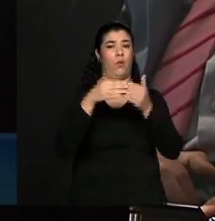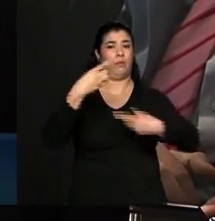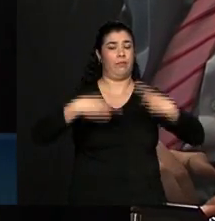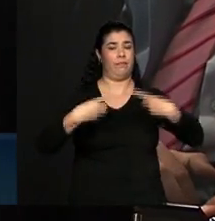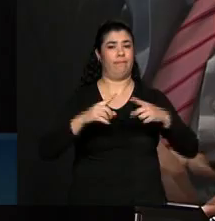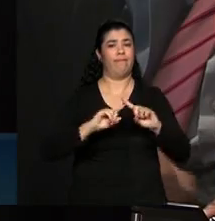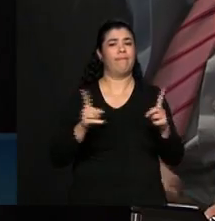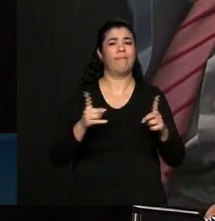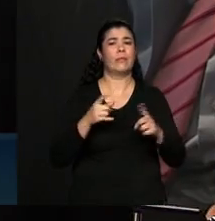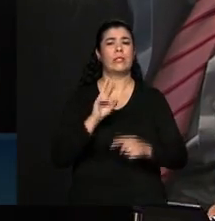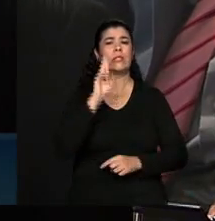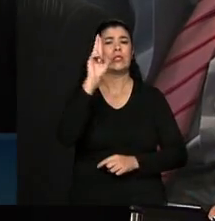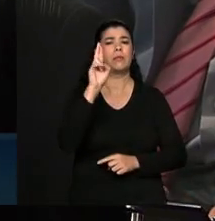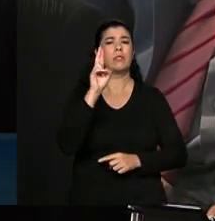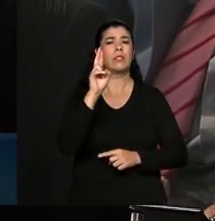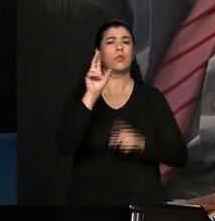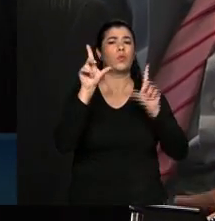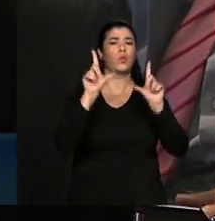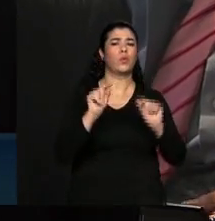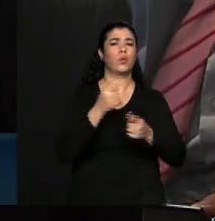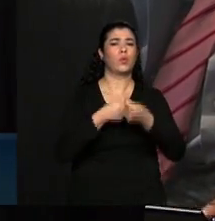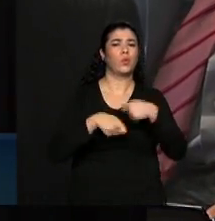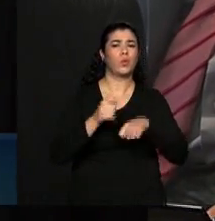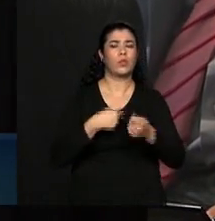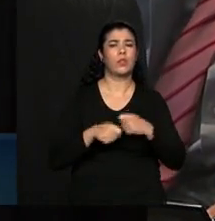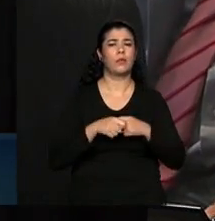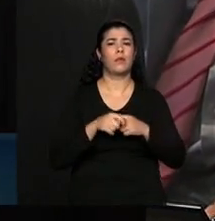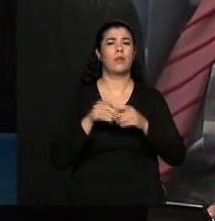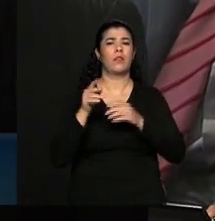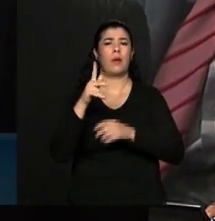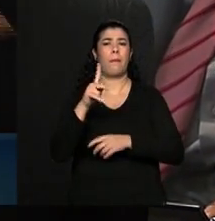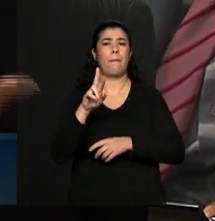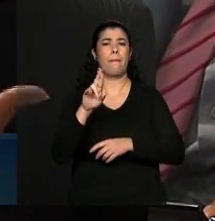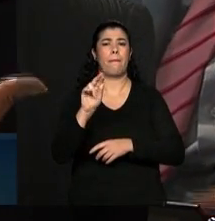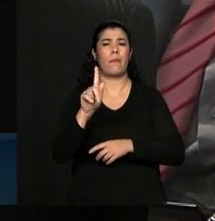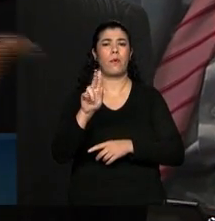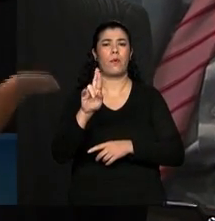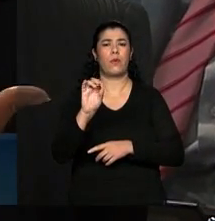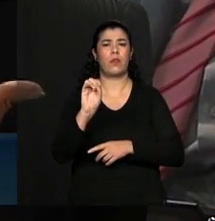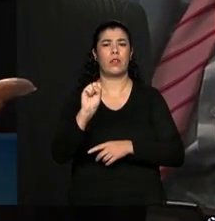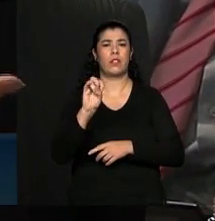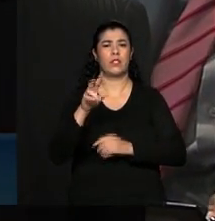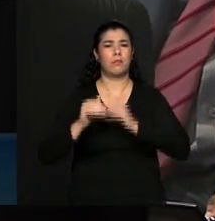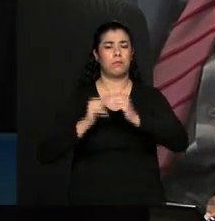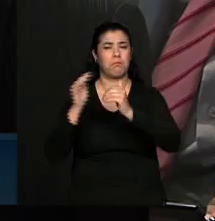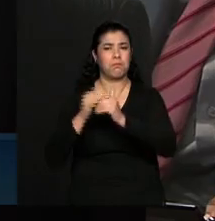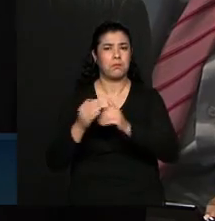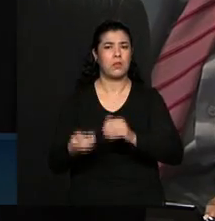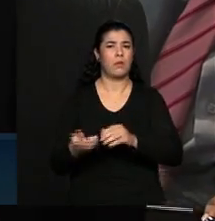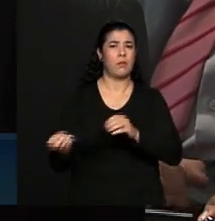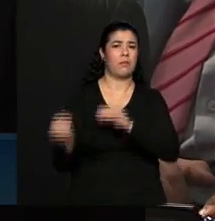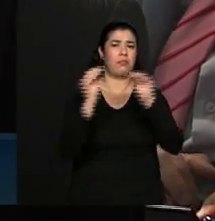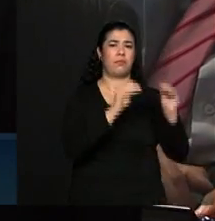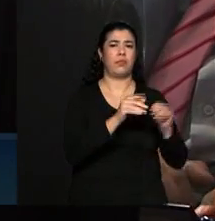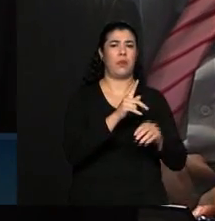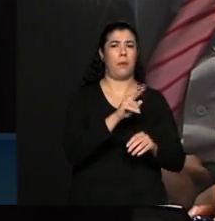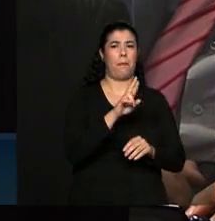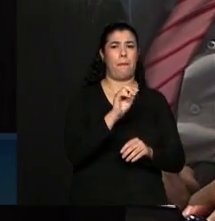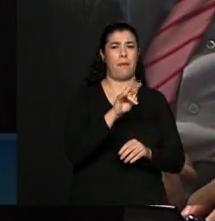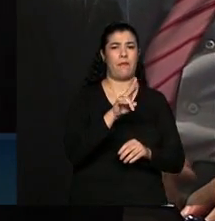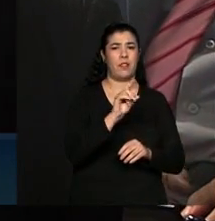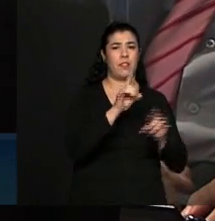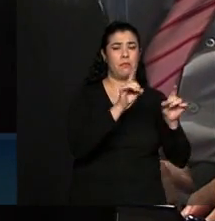Mas quanto isso representa de economia a progressiva para a Previdência? O senhor passou, na última coletiva, o rombo sem a